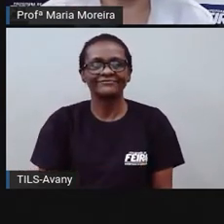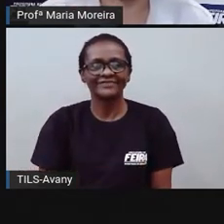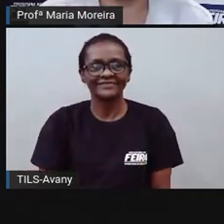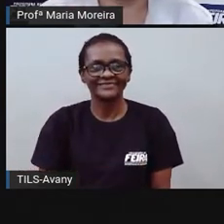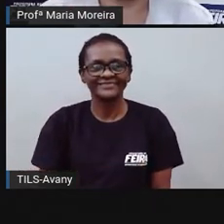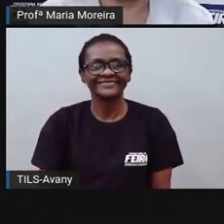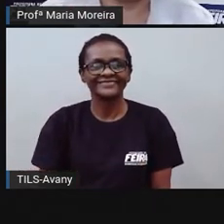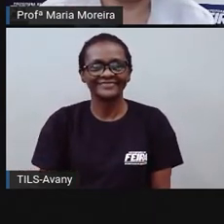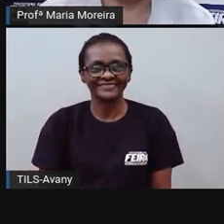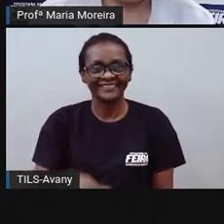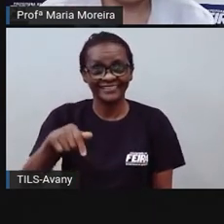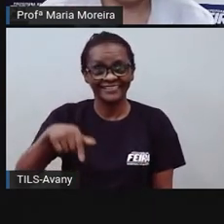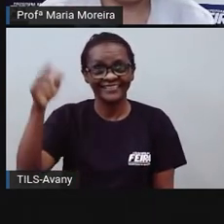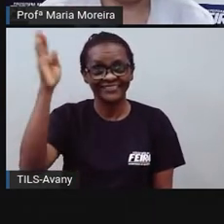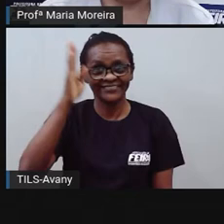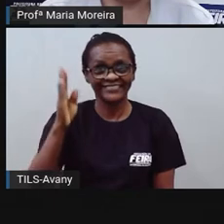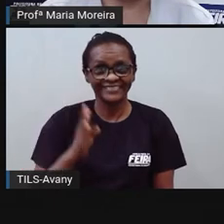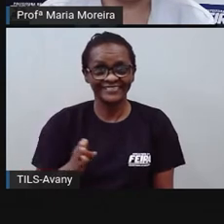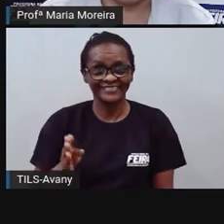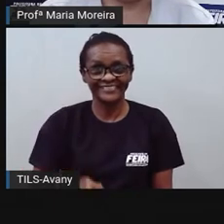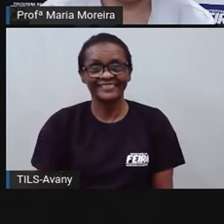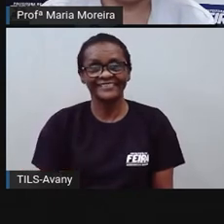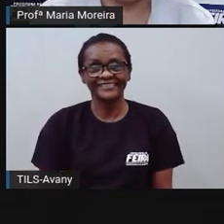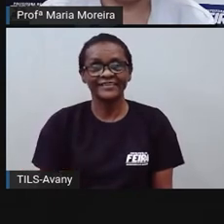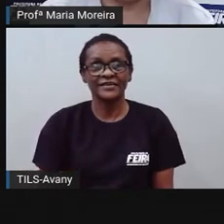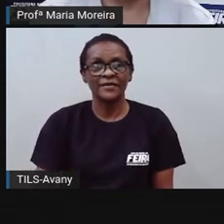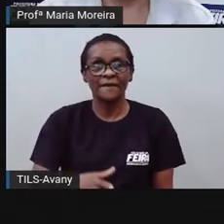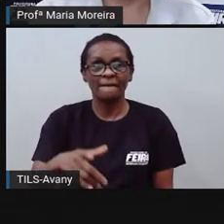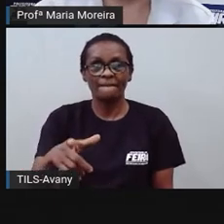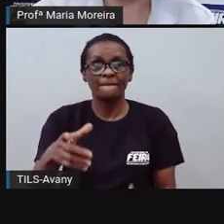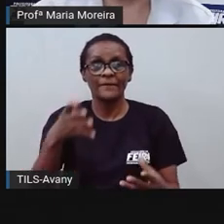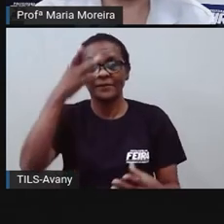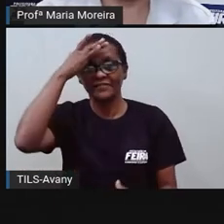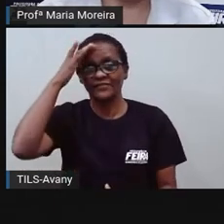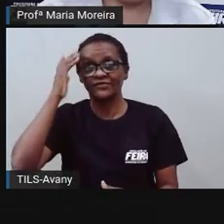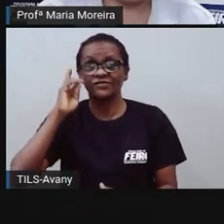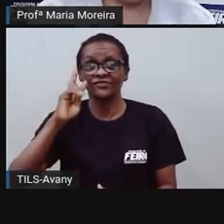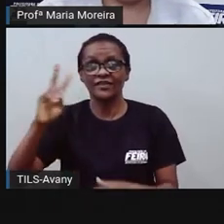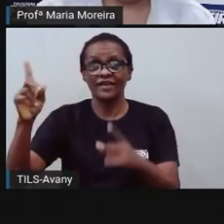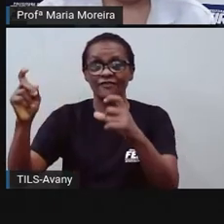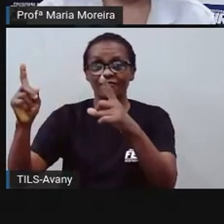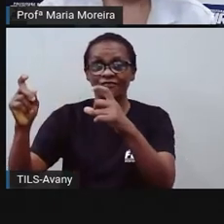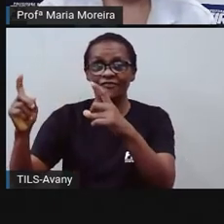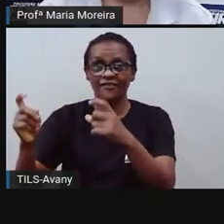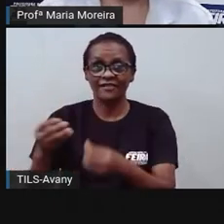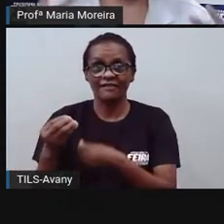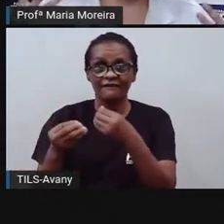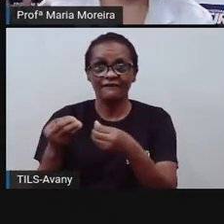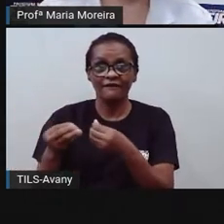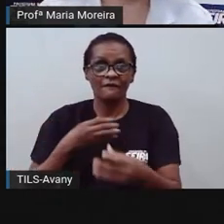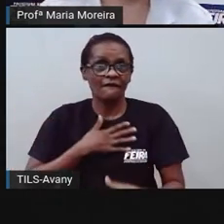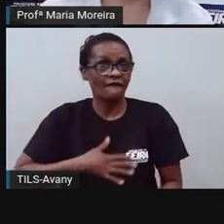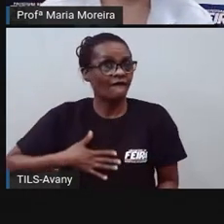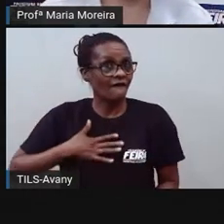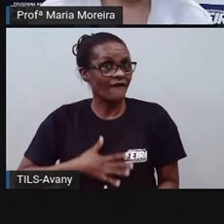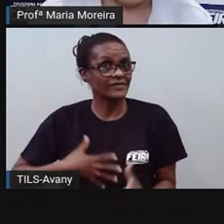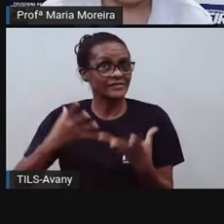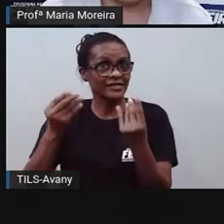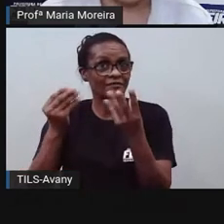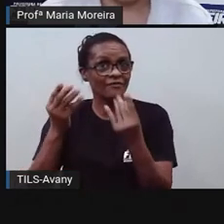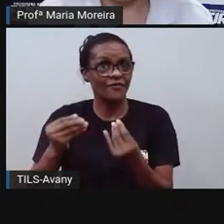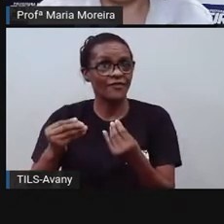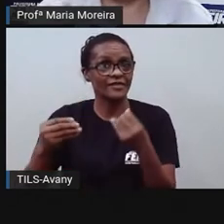hoje aí é comandada por Guda Moreno, do lado dele aí, né? Tem Chica do Pandeiro e é uma representação aí da nossa